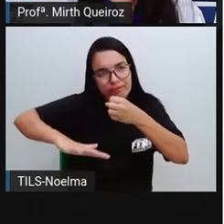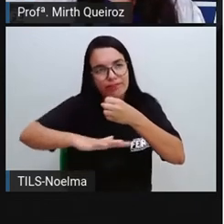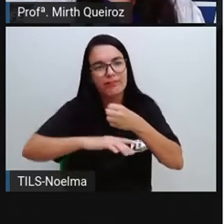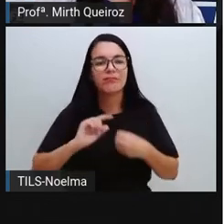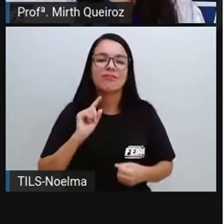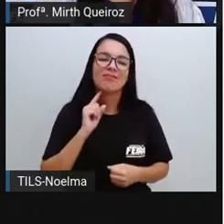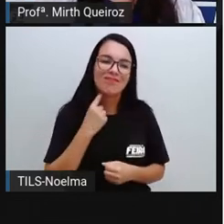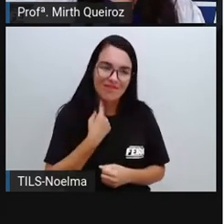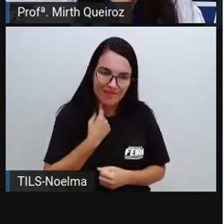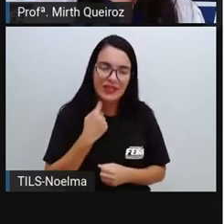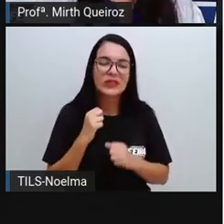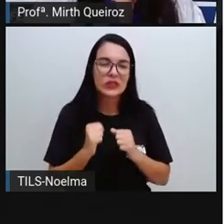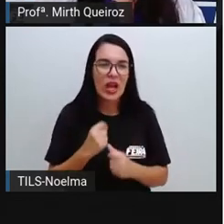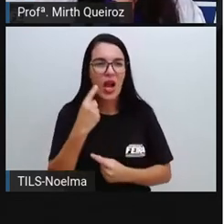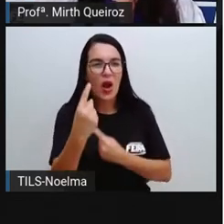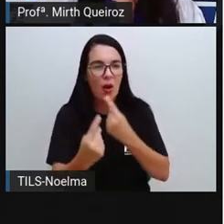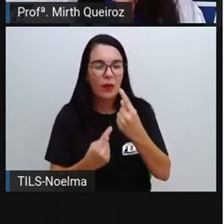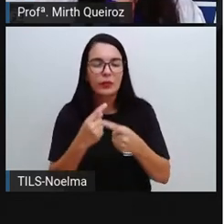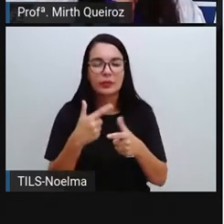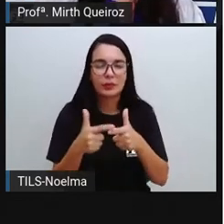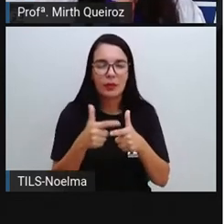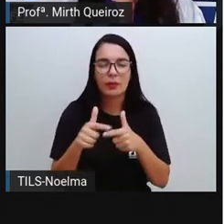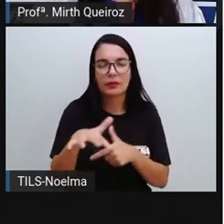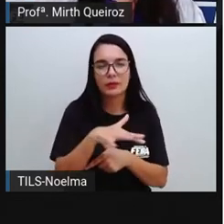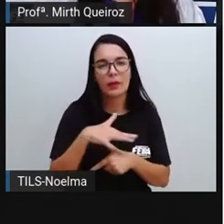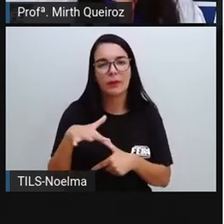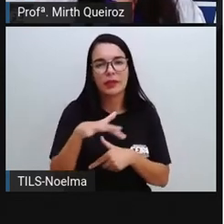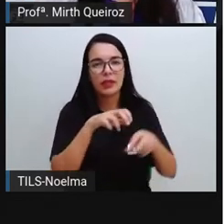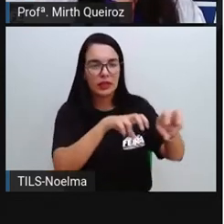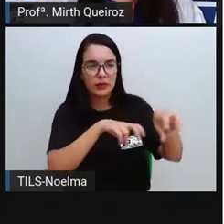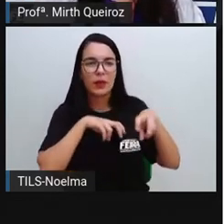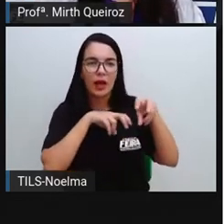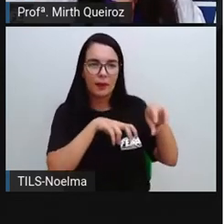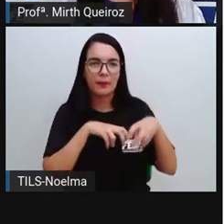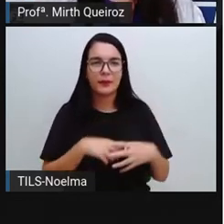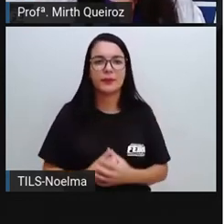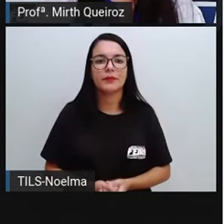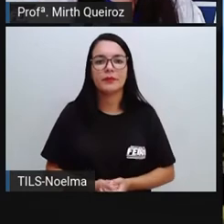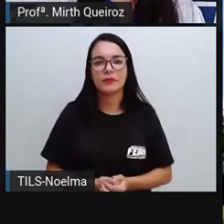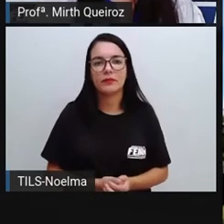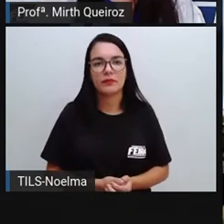São alguns dos problemas ambientais aí no campo.